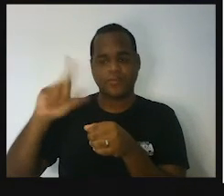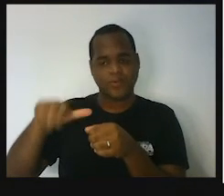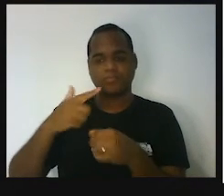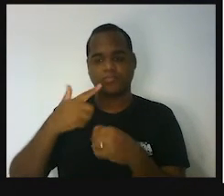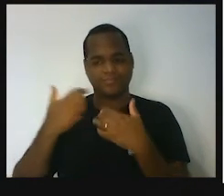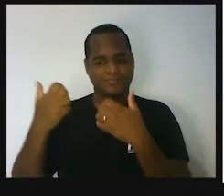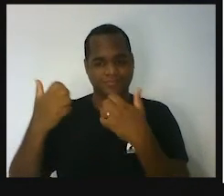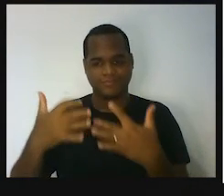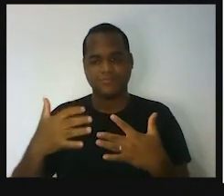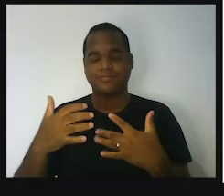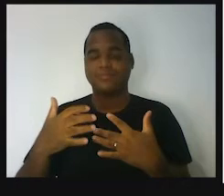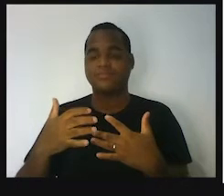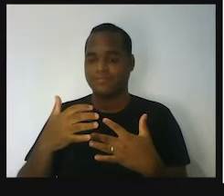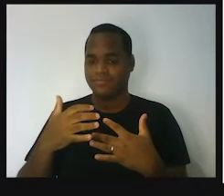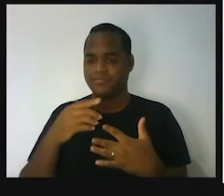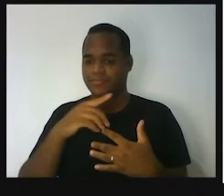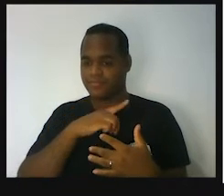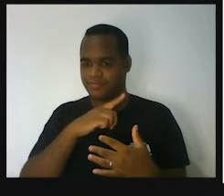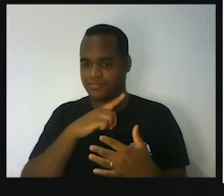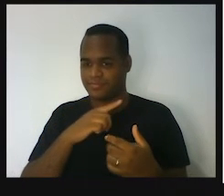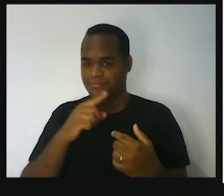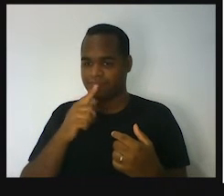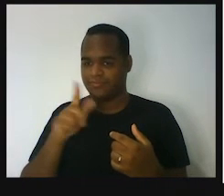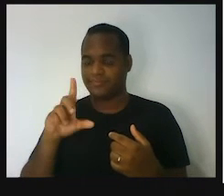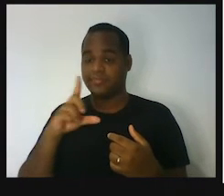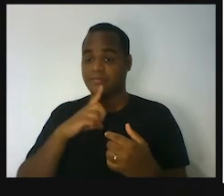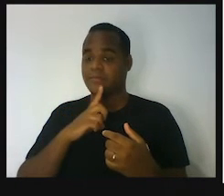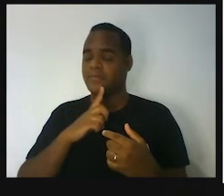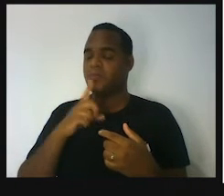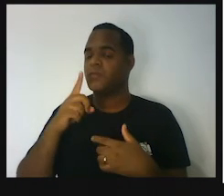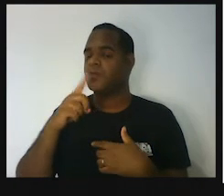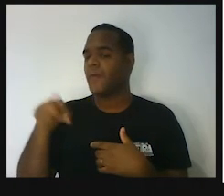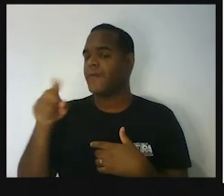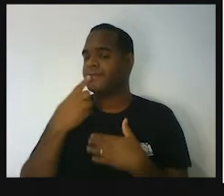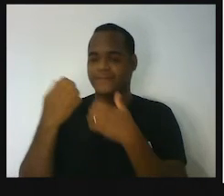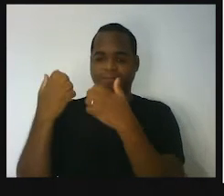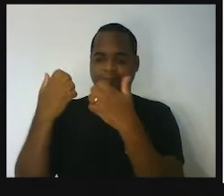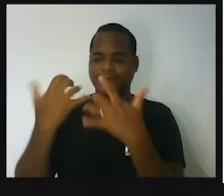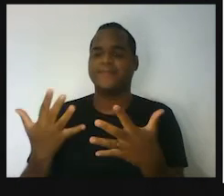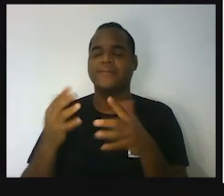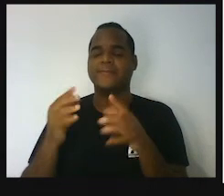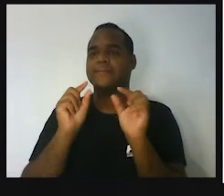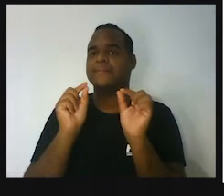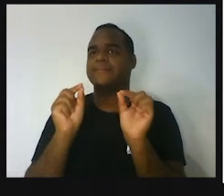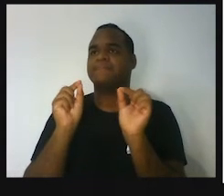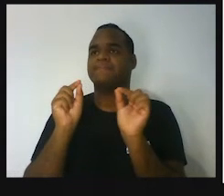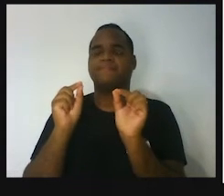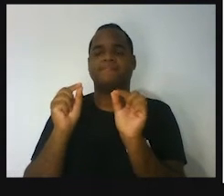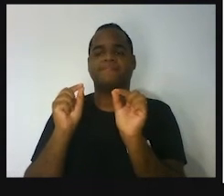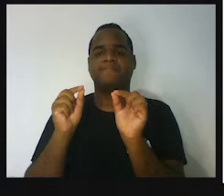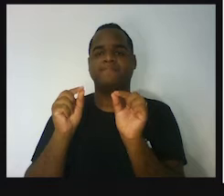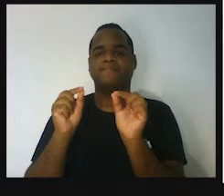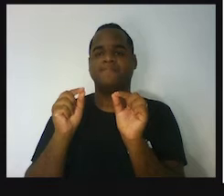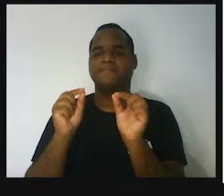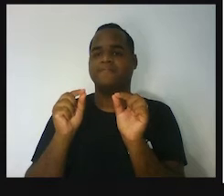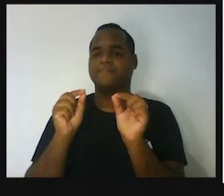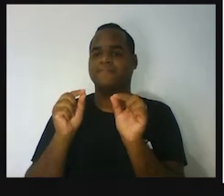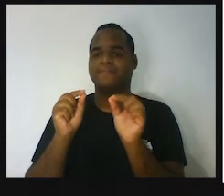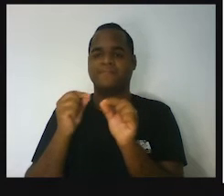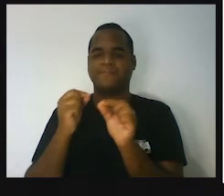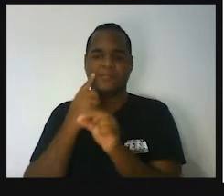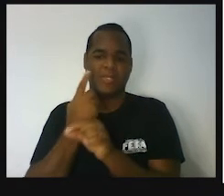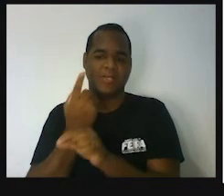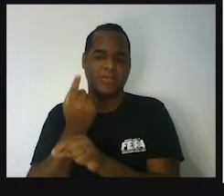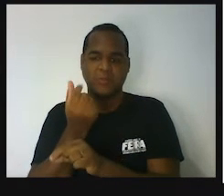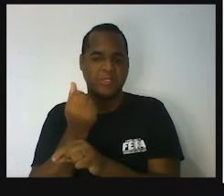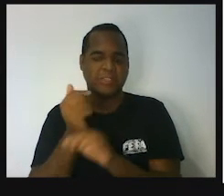E na aula passada, a gente chamou esse... Não foi nem o preço, na